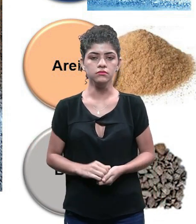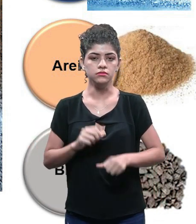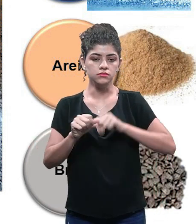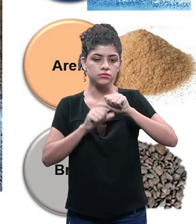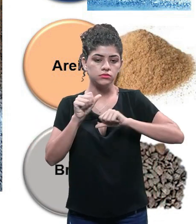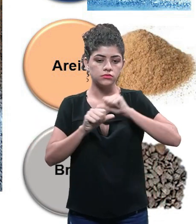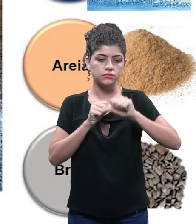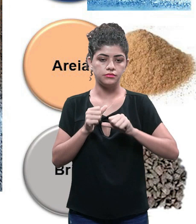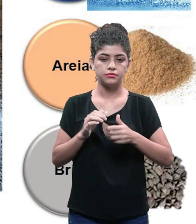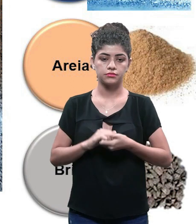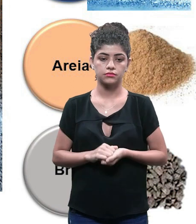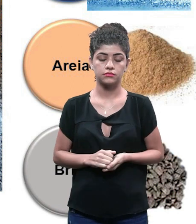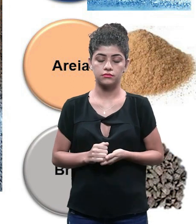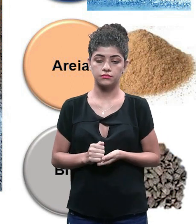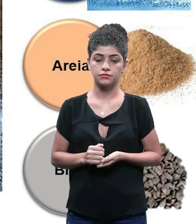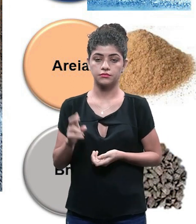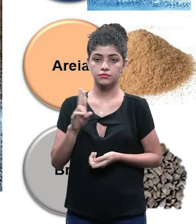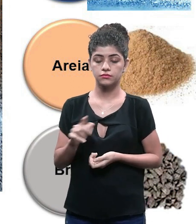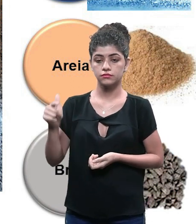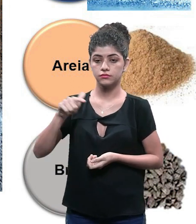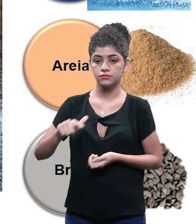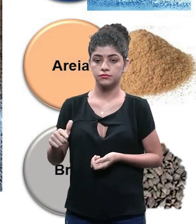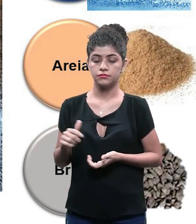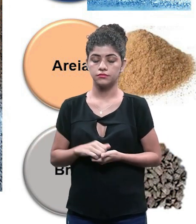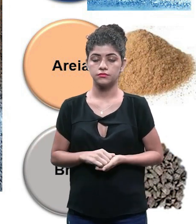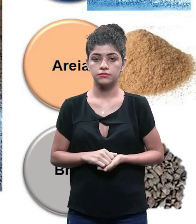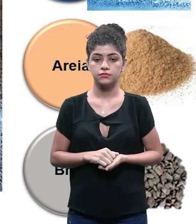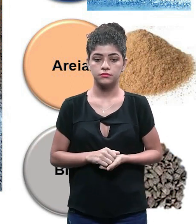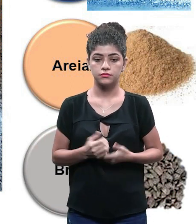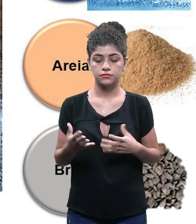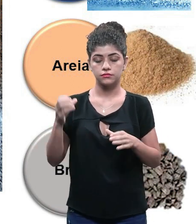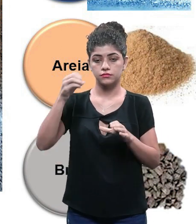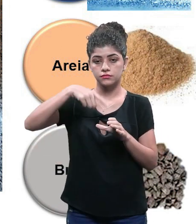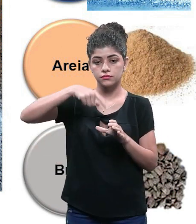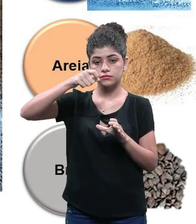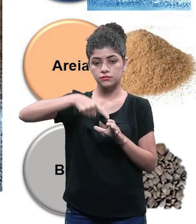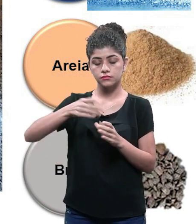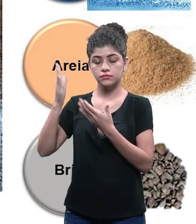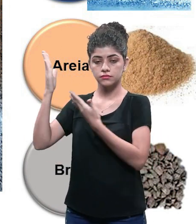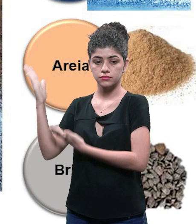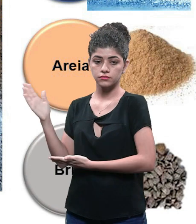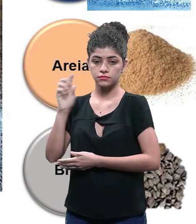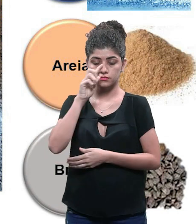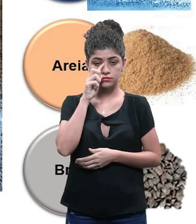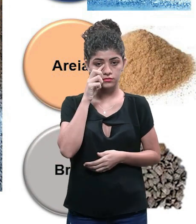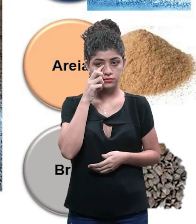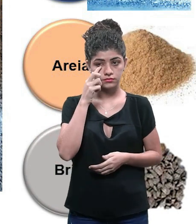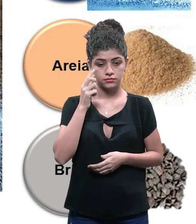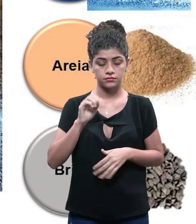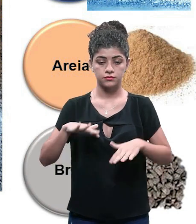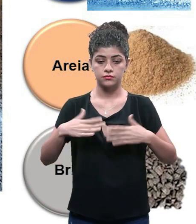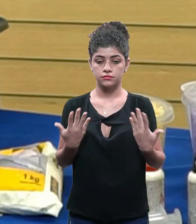uma empresa que tritura o pneu para ela ser reconduzida para reciclagem. gente pega esse pneu triturado e adicionou nesse compósito